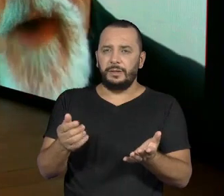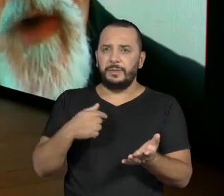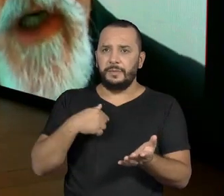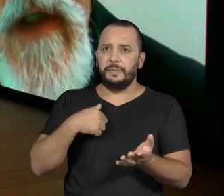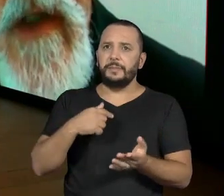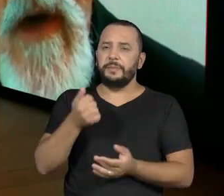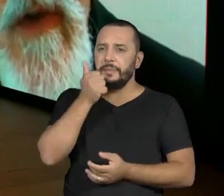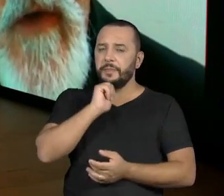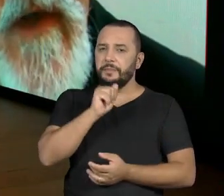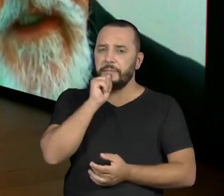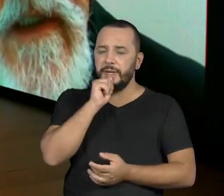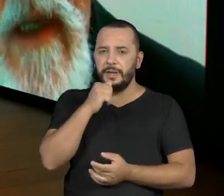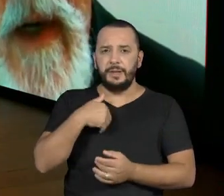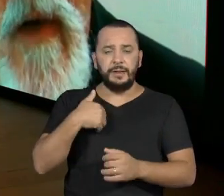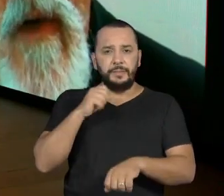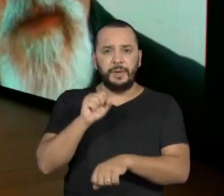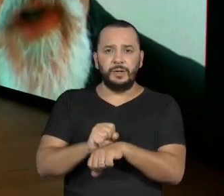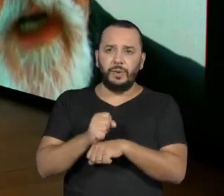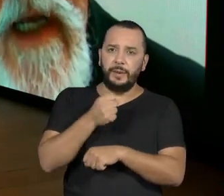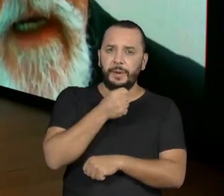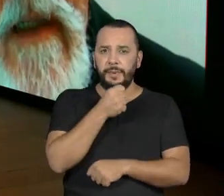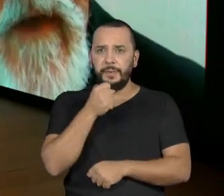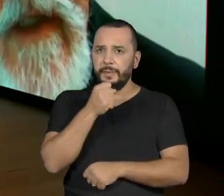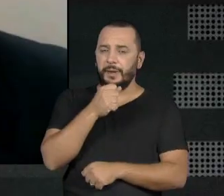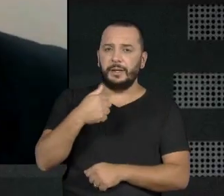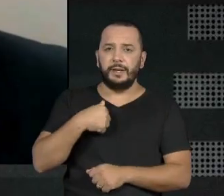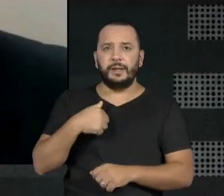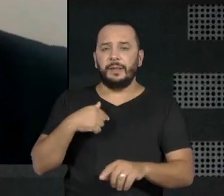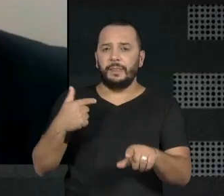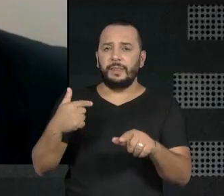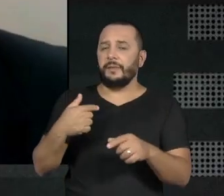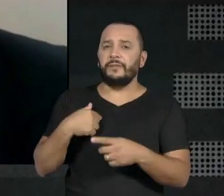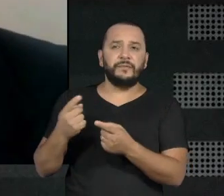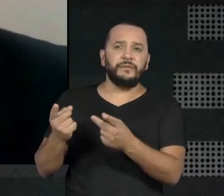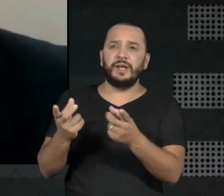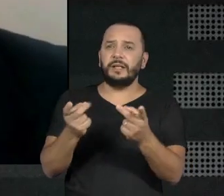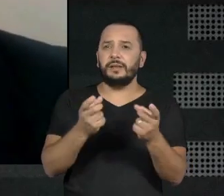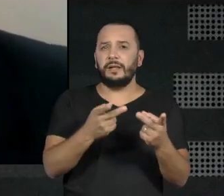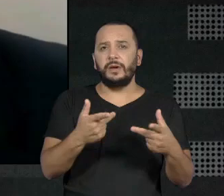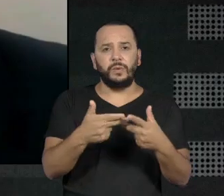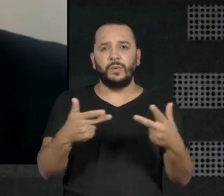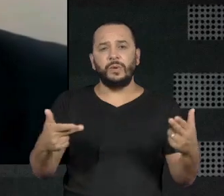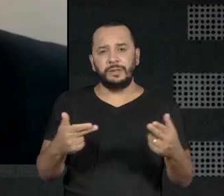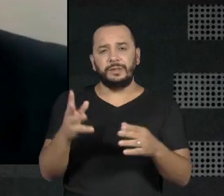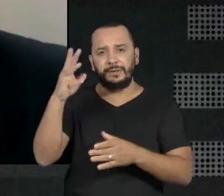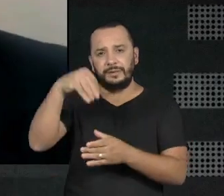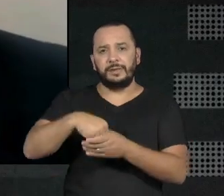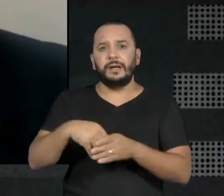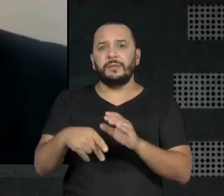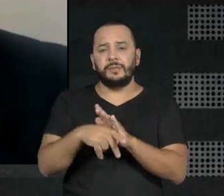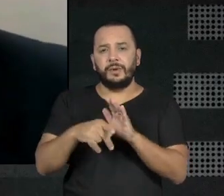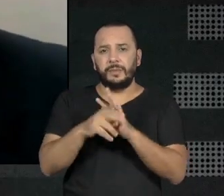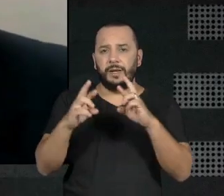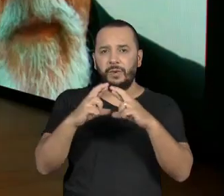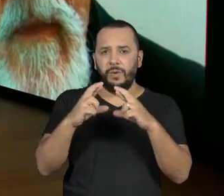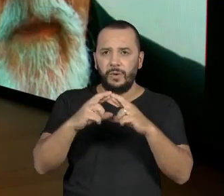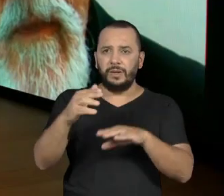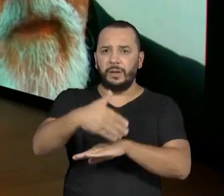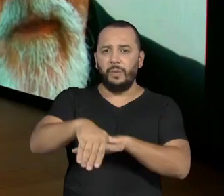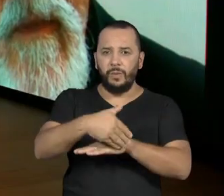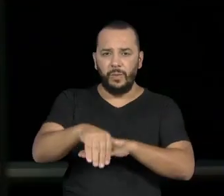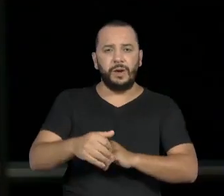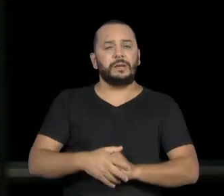parou de cantar e começou a trabalhar como mochileira, né? Vender coisas na Record, vender coisas nas ruas, tudo isso se virava.